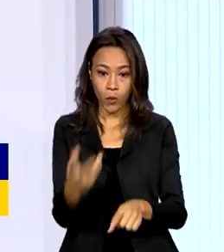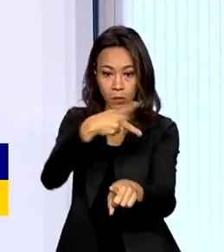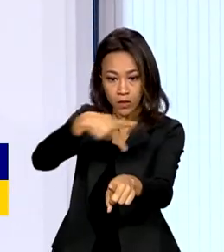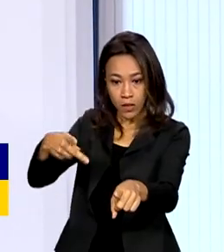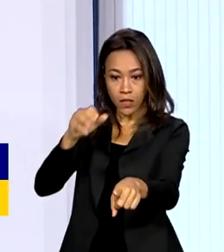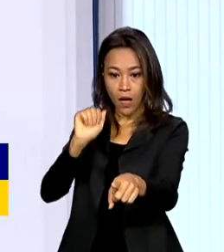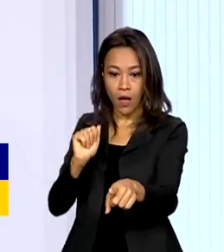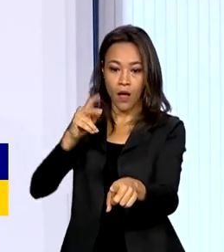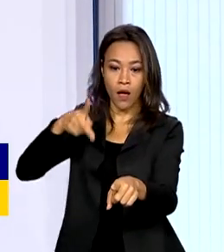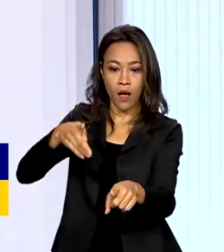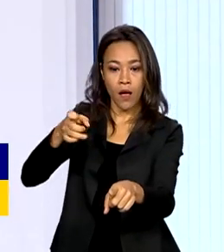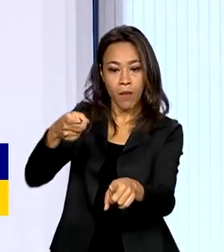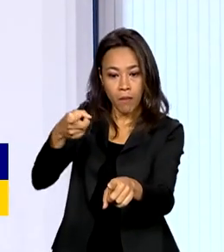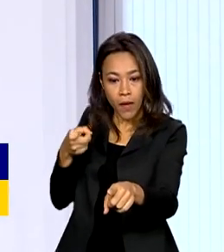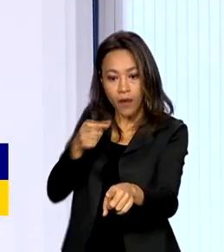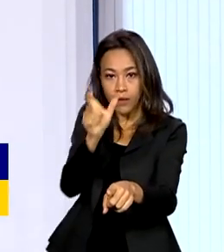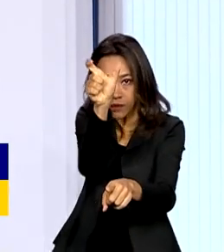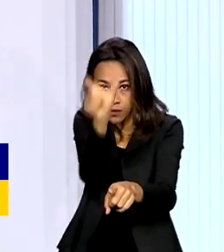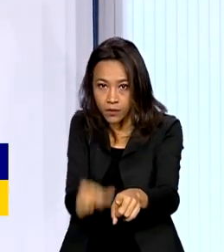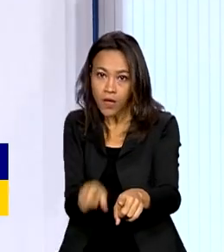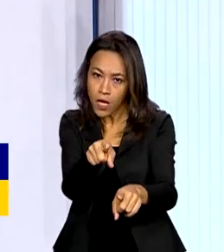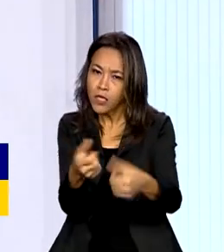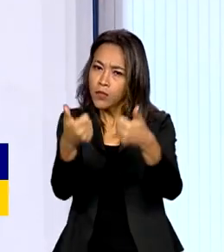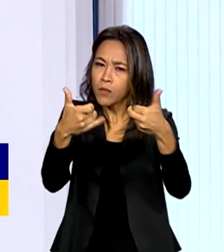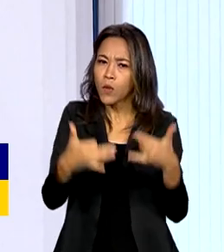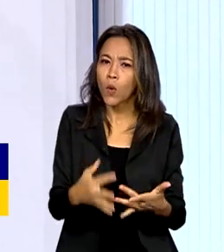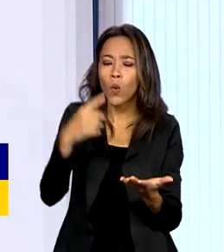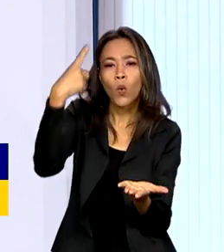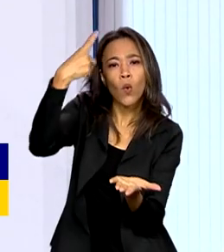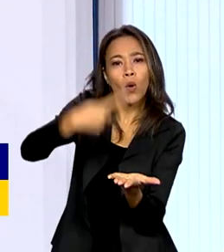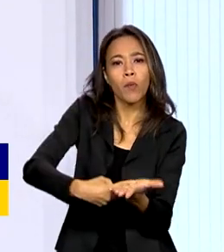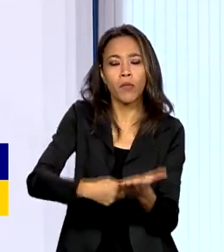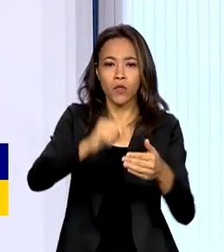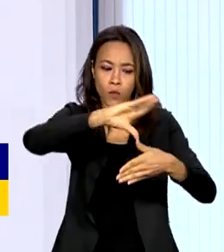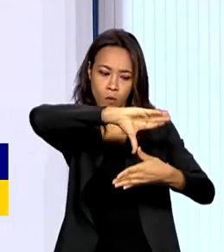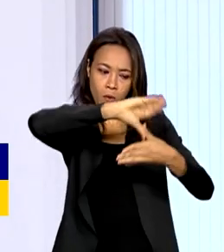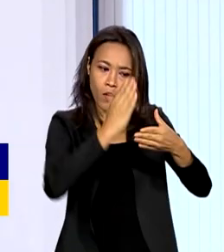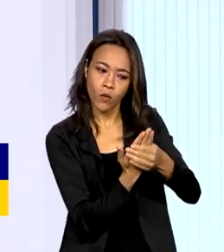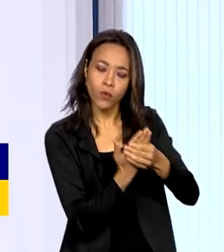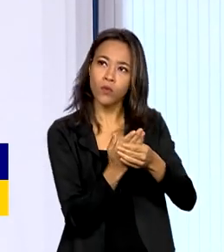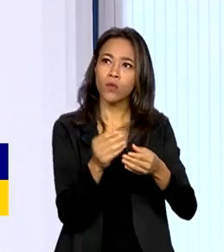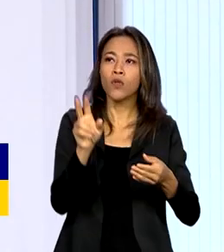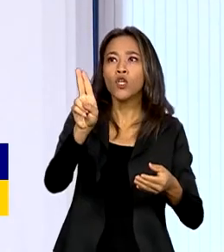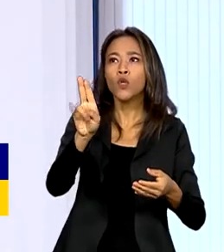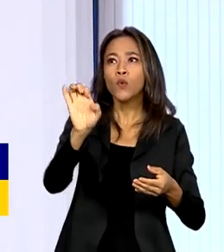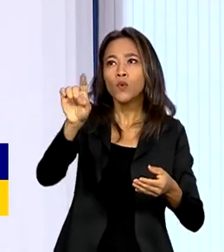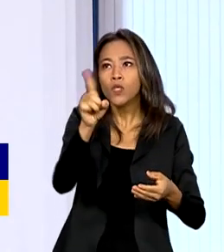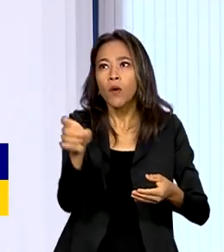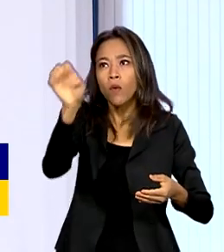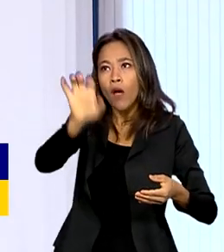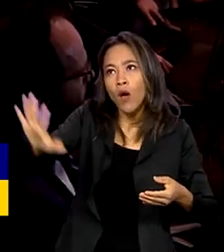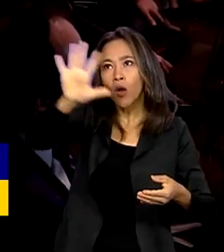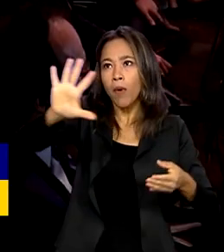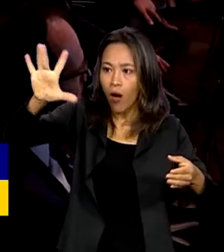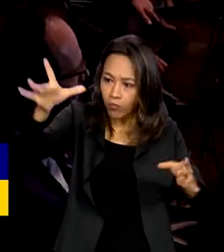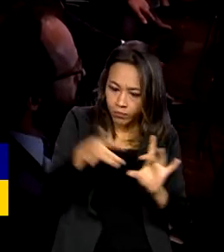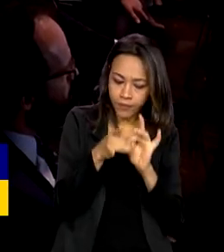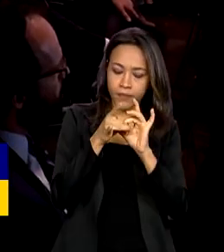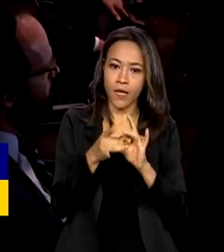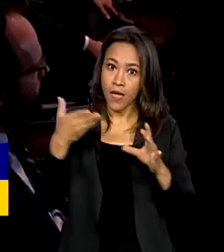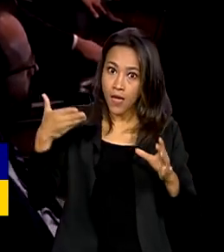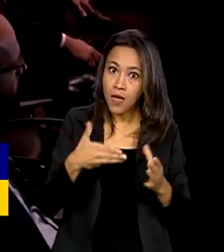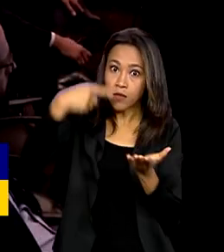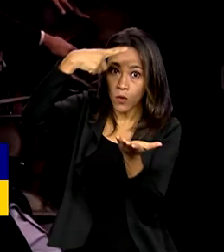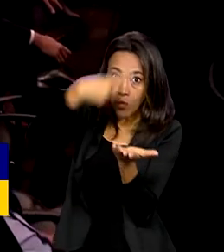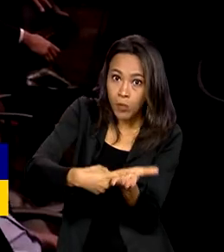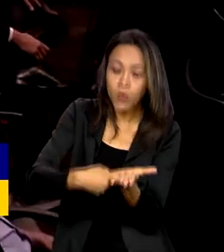Jorge Viana, destacou a importância de um acordo entre Mercosul e União Europeia. Para Viana, um acordo dessa dimensão